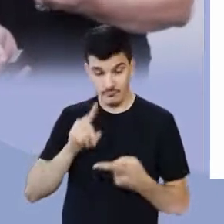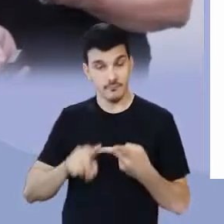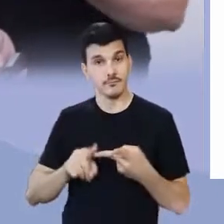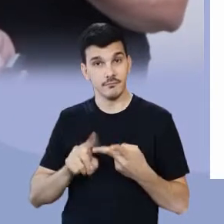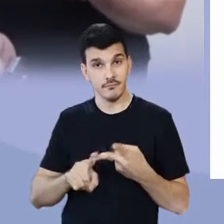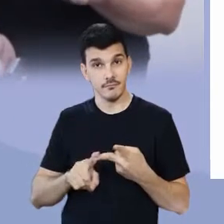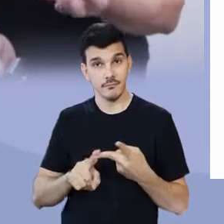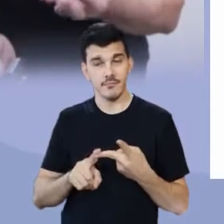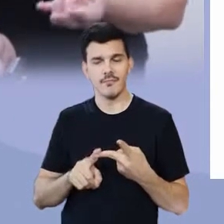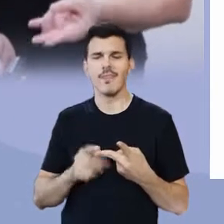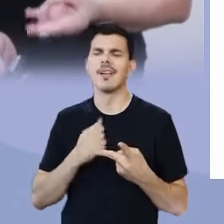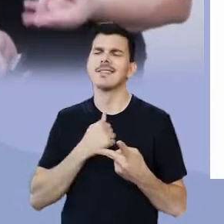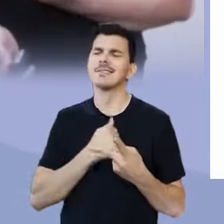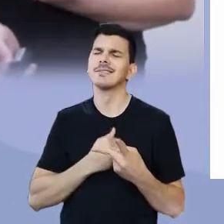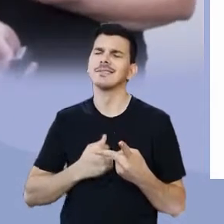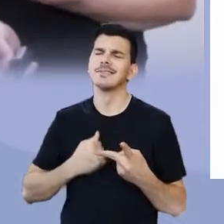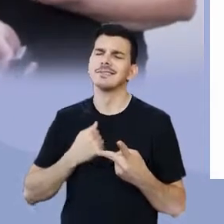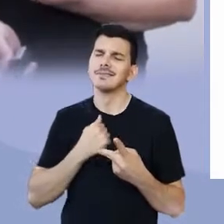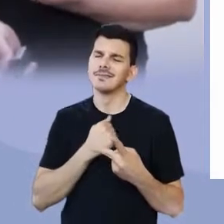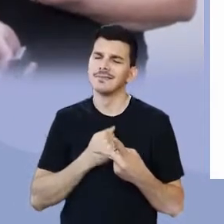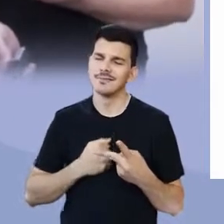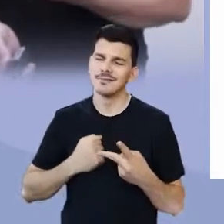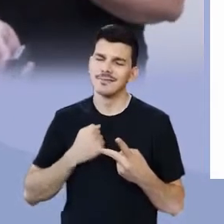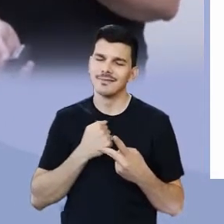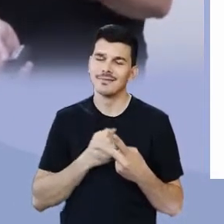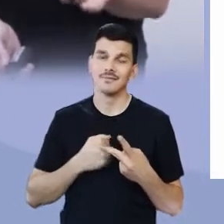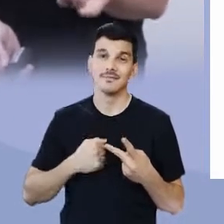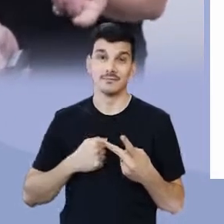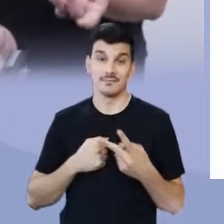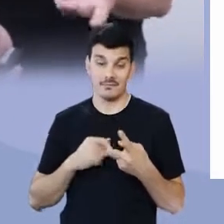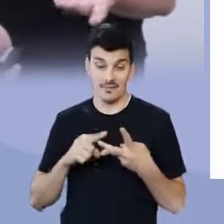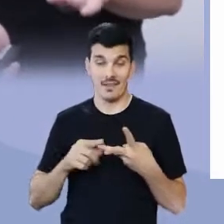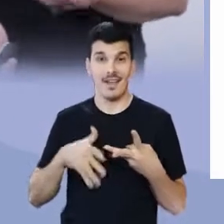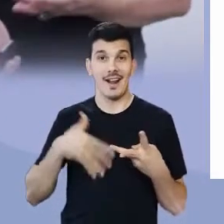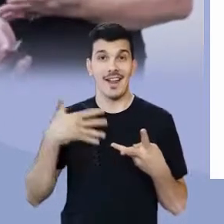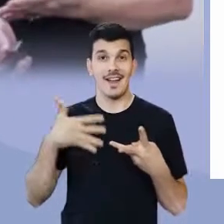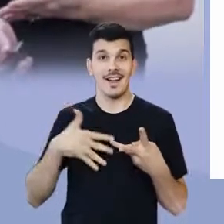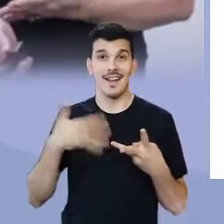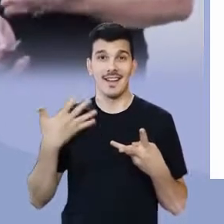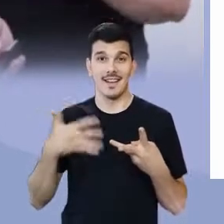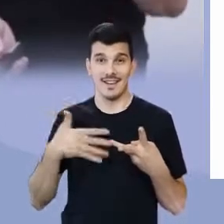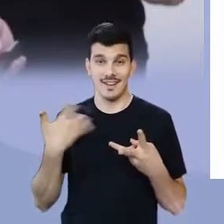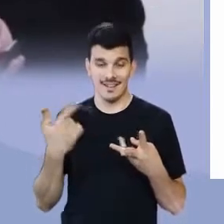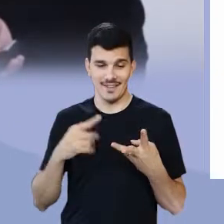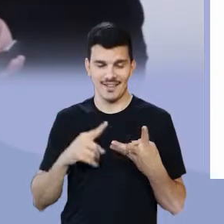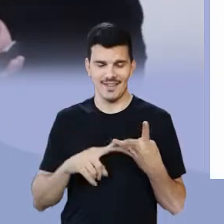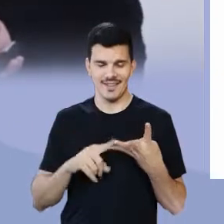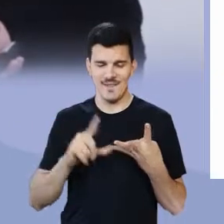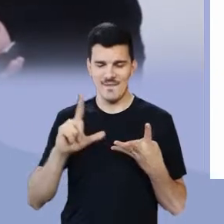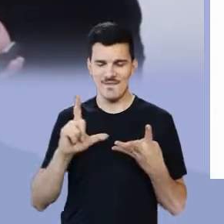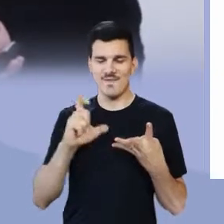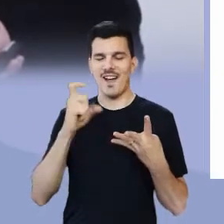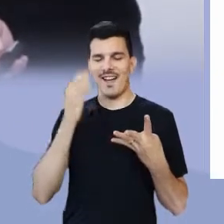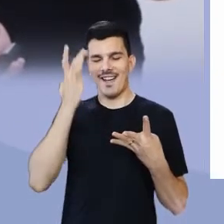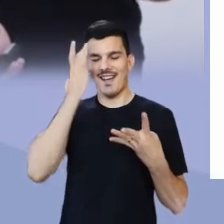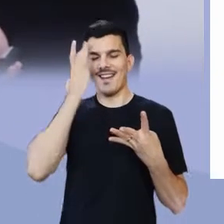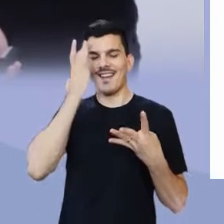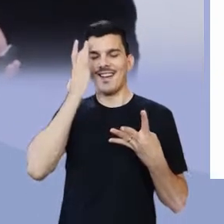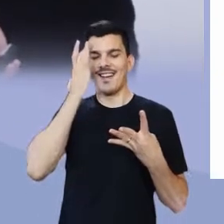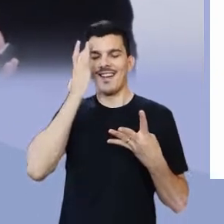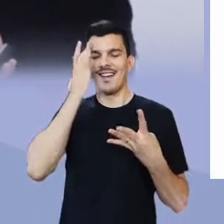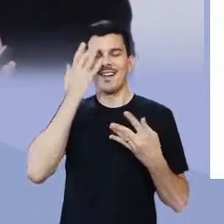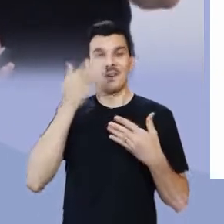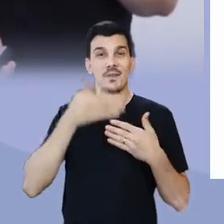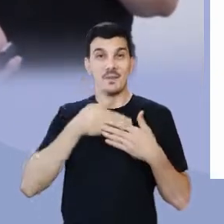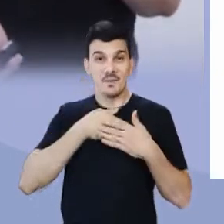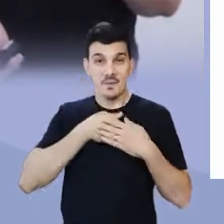Lembranças, saudade, alegrias, fotografias que você